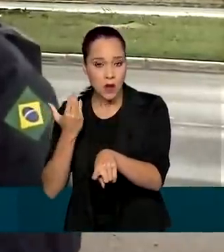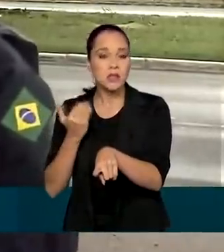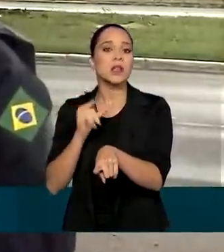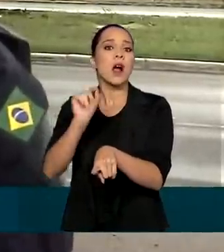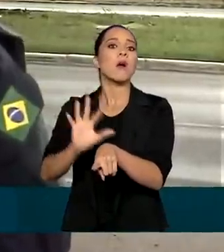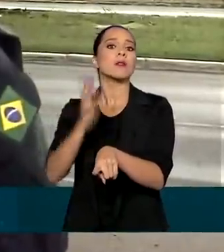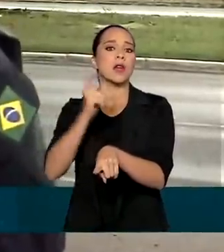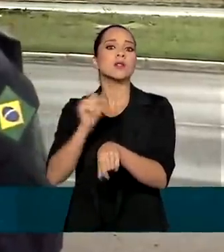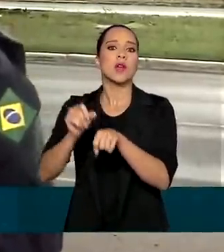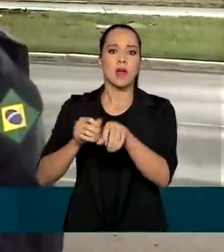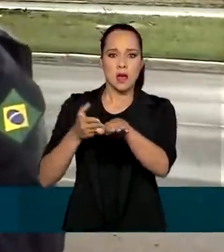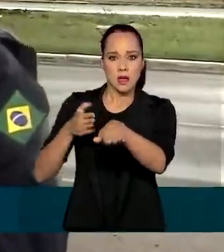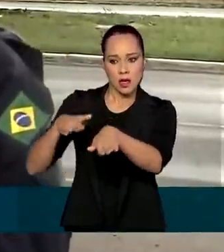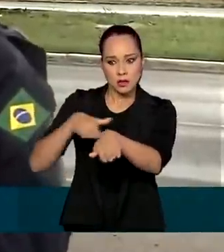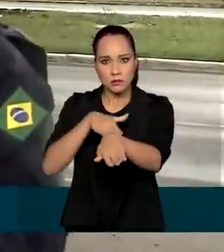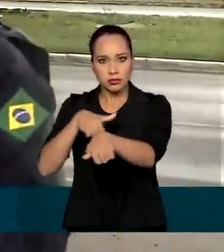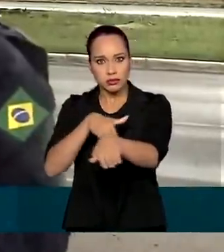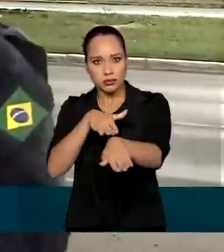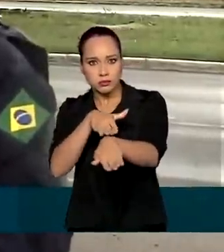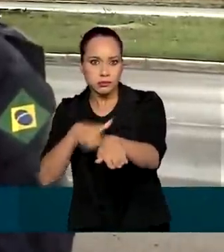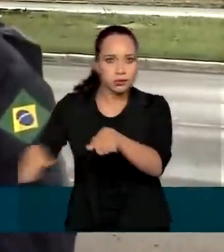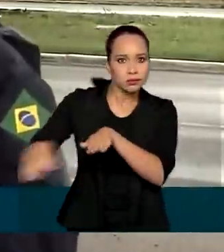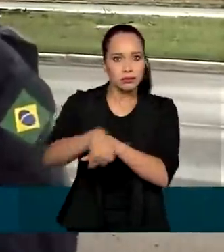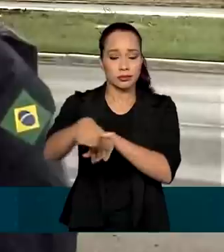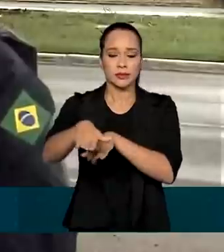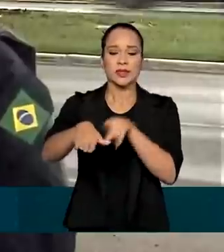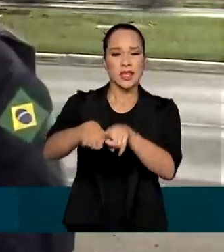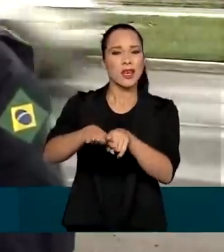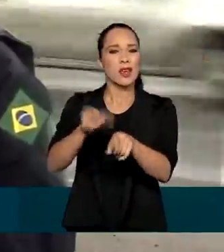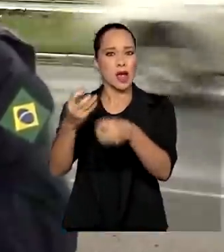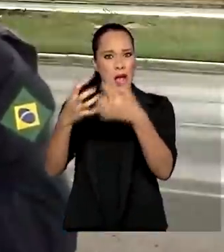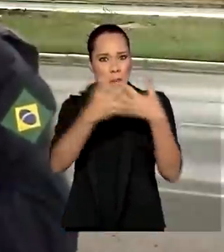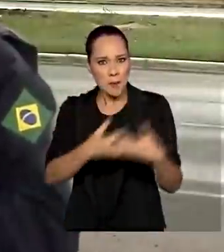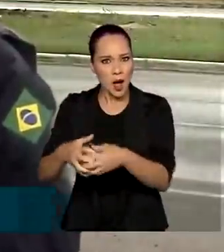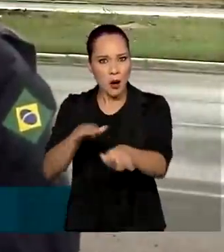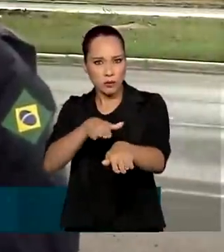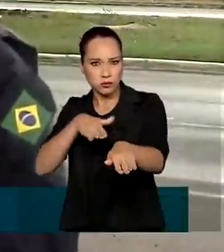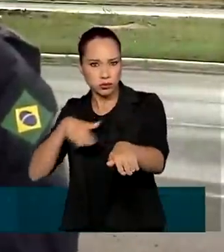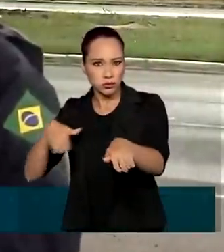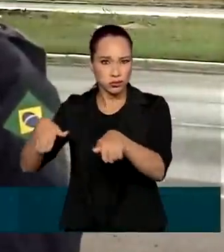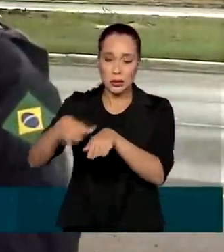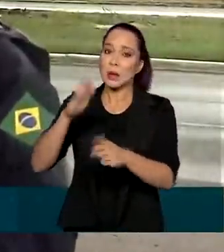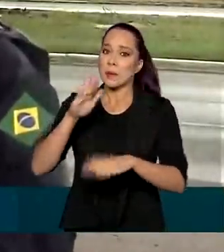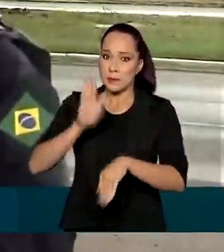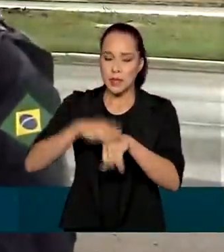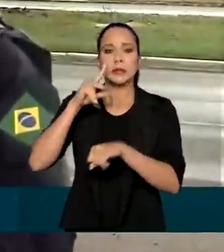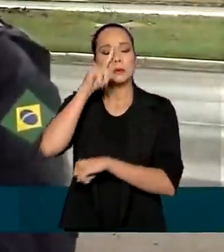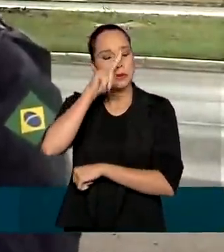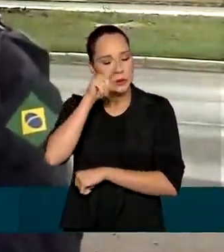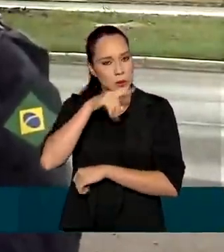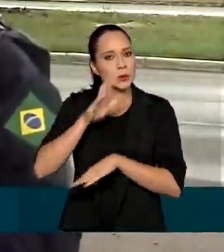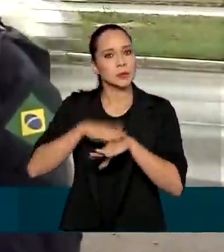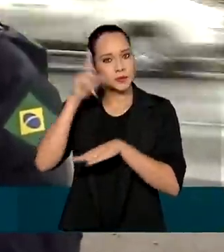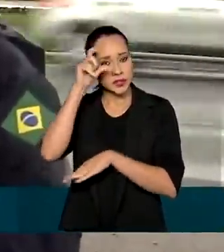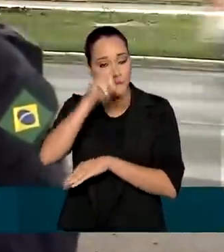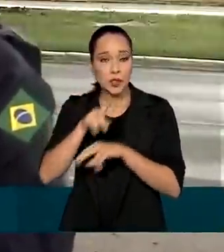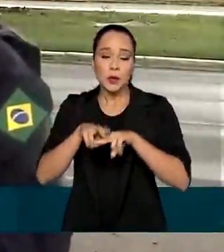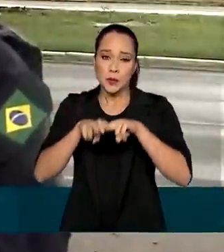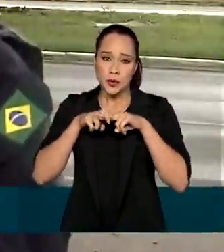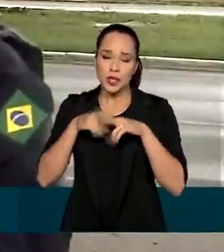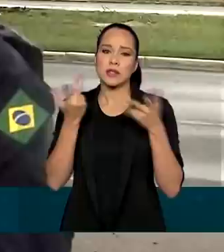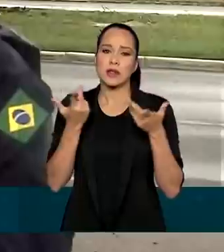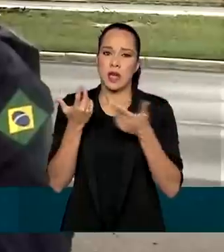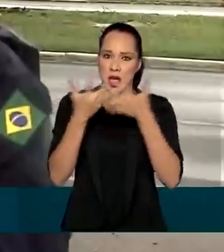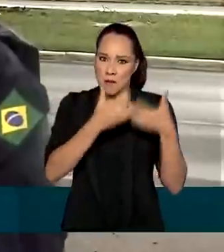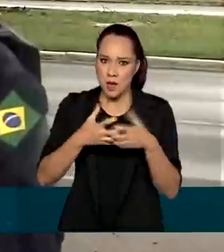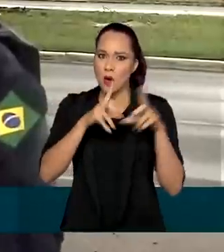acontecem em ultrapassagens indevidas. E ultrapassar veículos mais longos, de fato, é um pouco mais perigoso e complica, por isso, a restrição de veículos mais